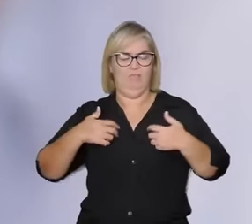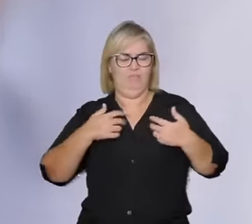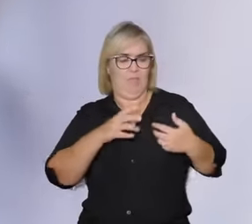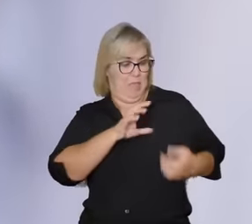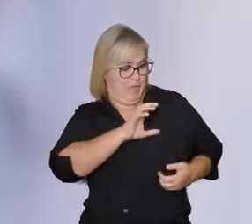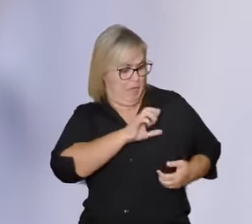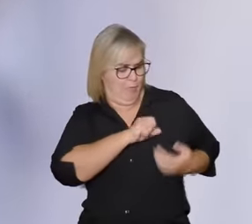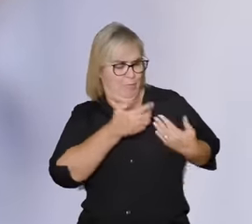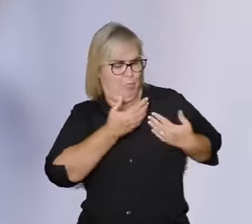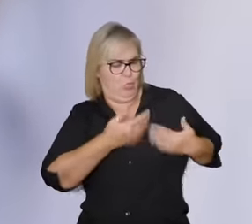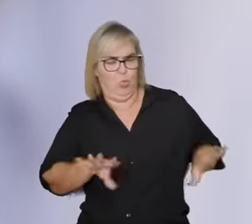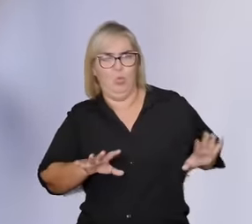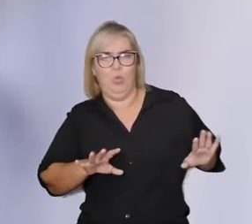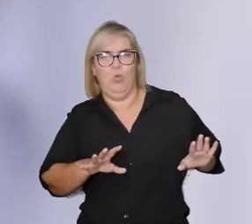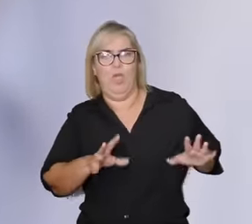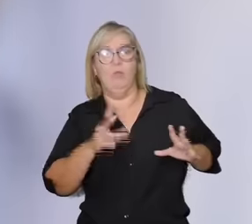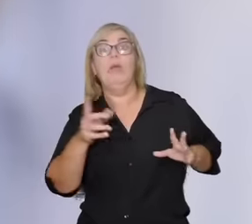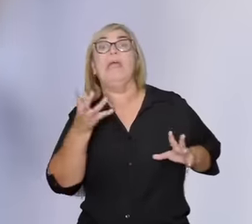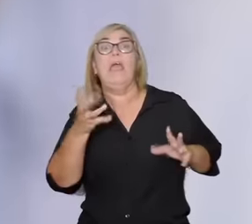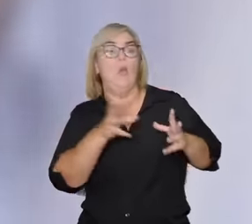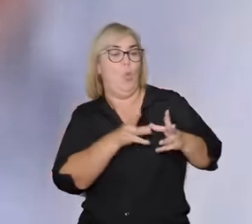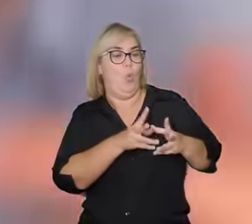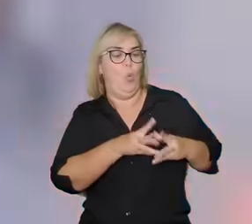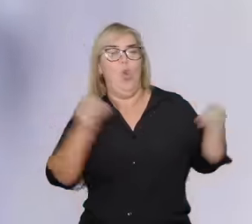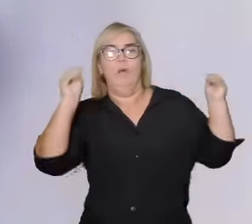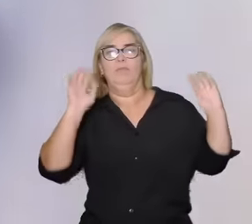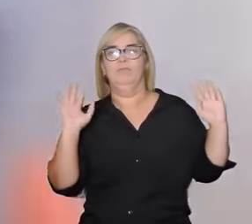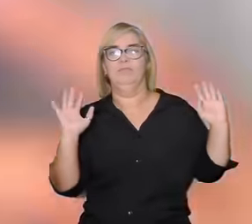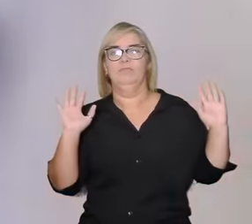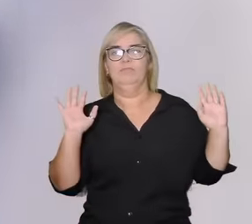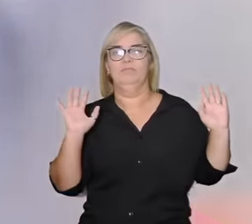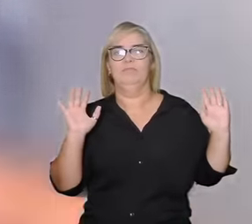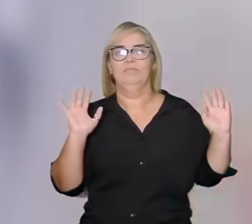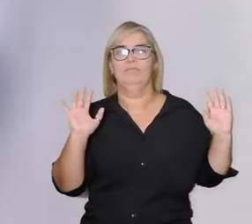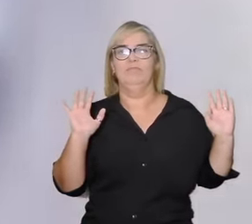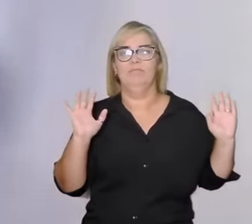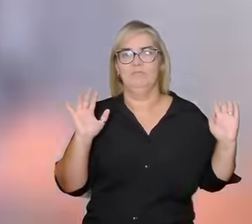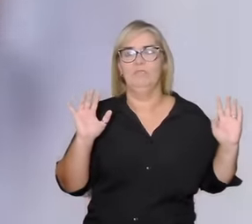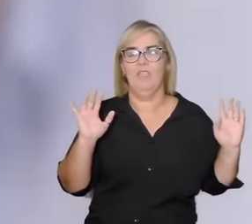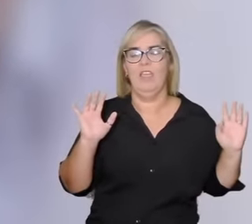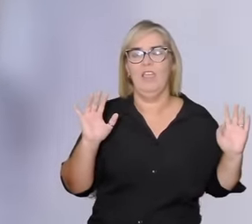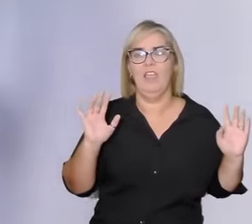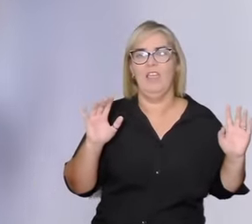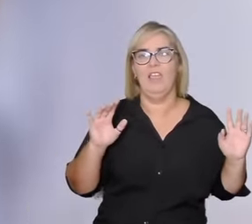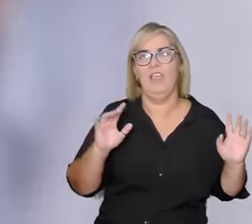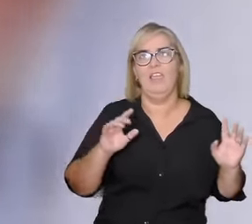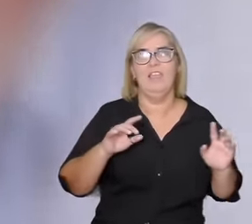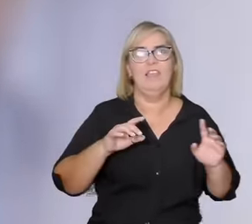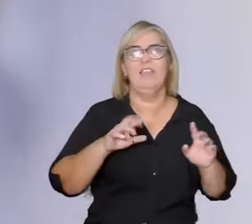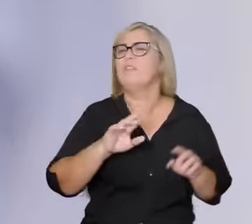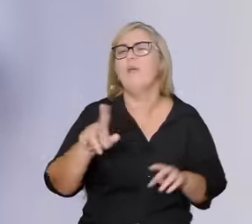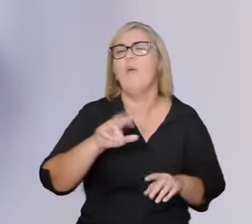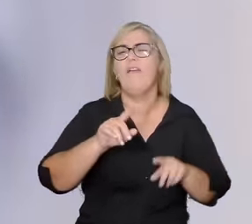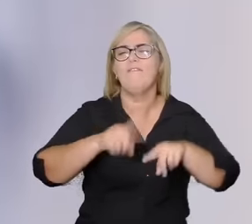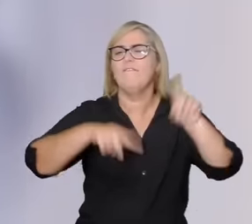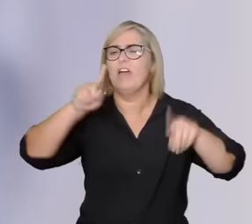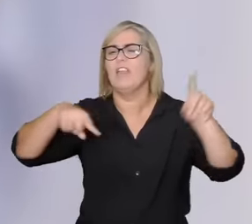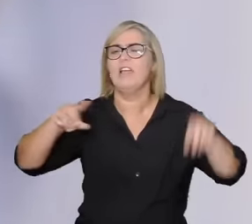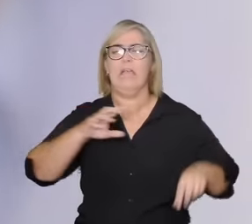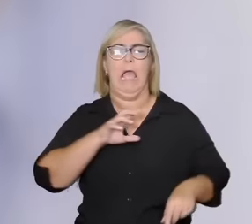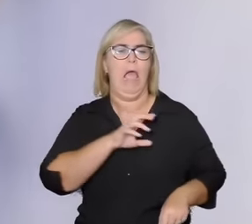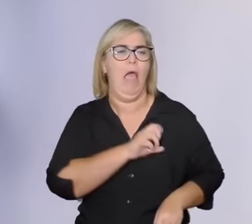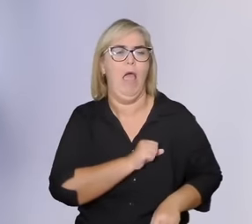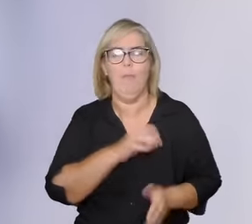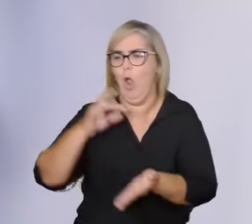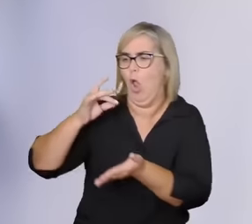se apague se transforme em outra coisa e não as suas variantes de amor-ódio de amor-ressentimento de